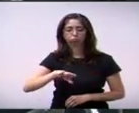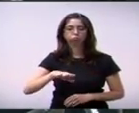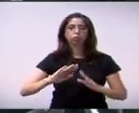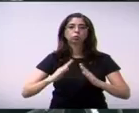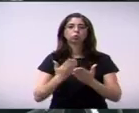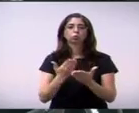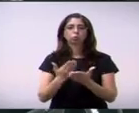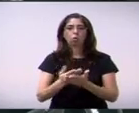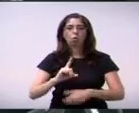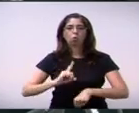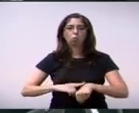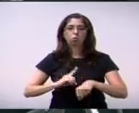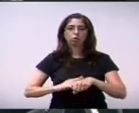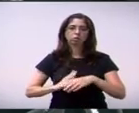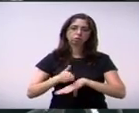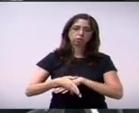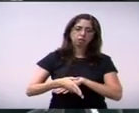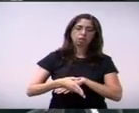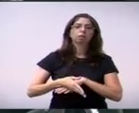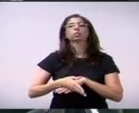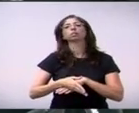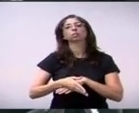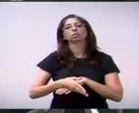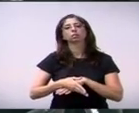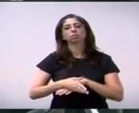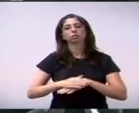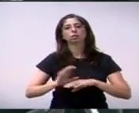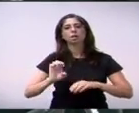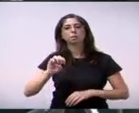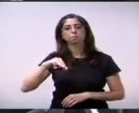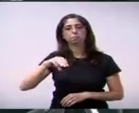nos horários de entrada e saída da EMF.